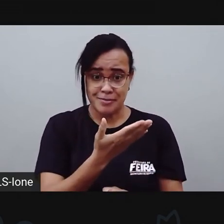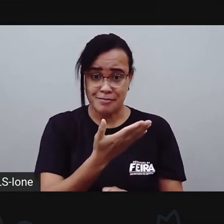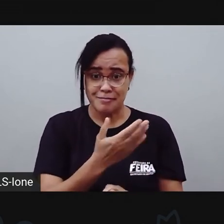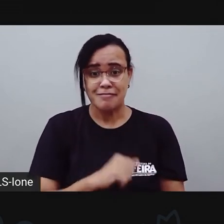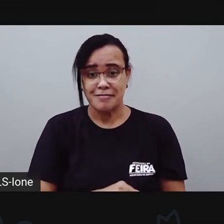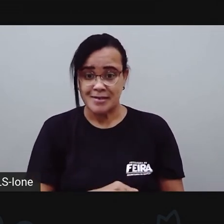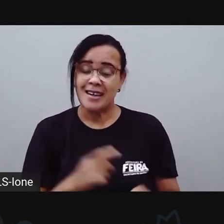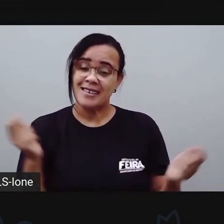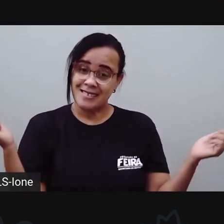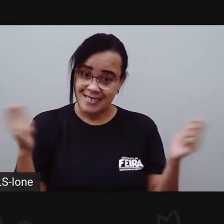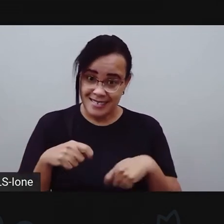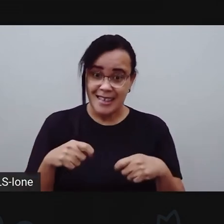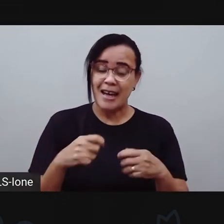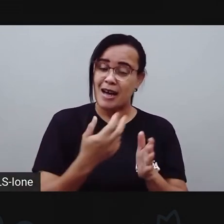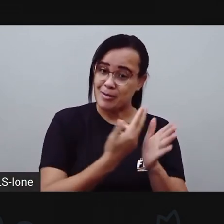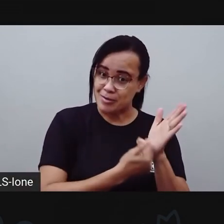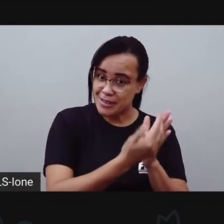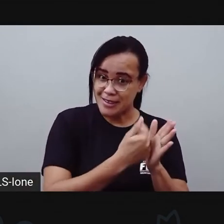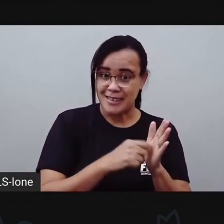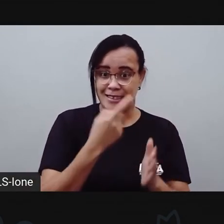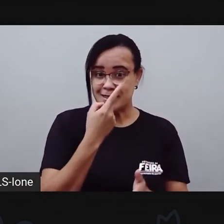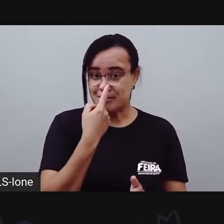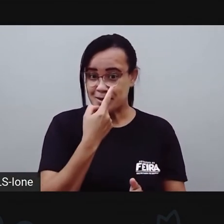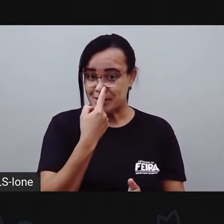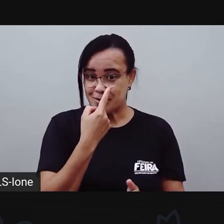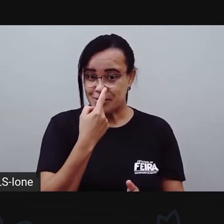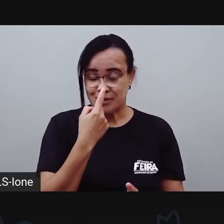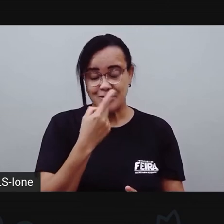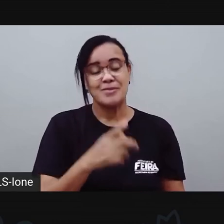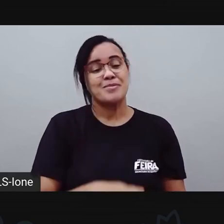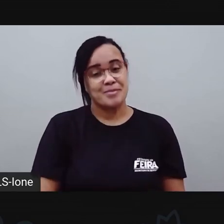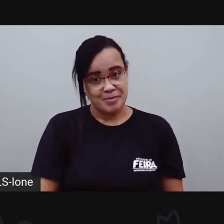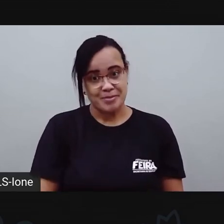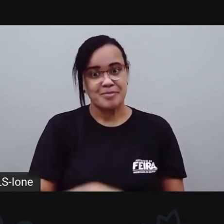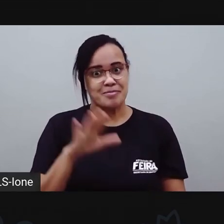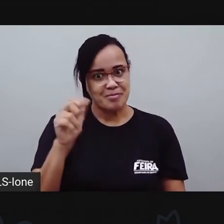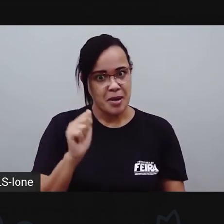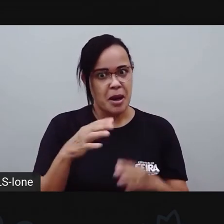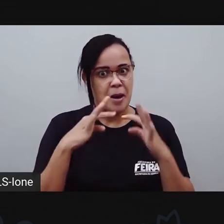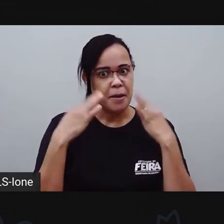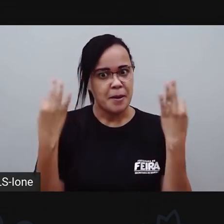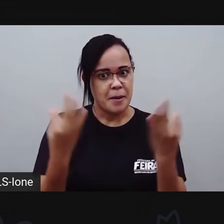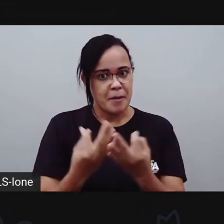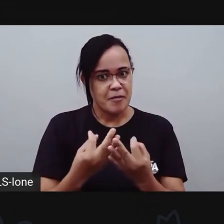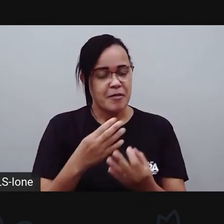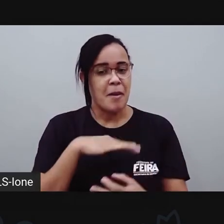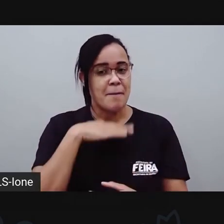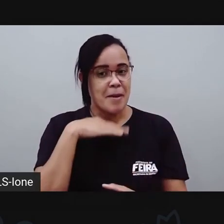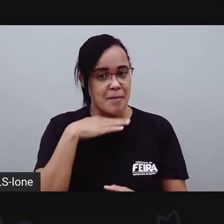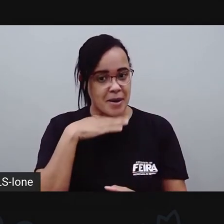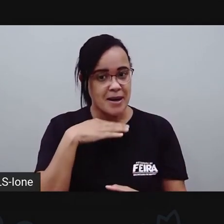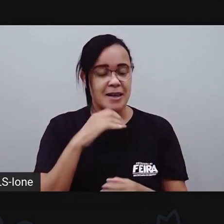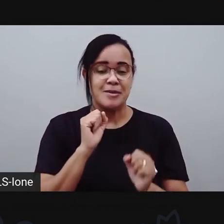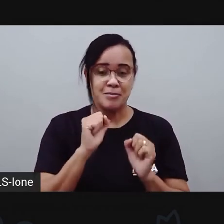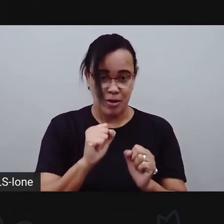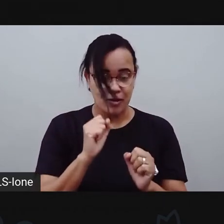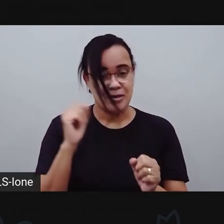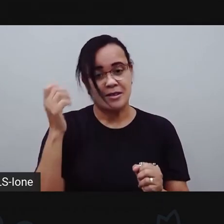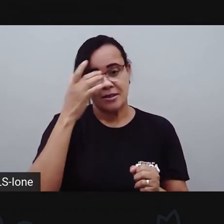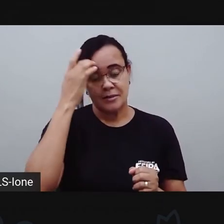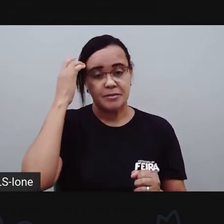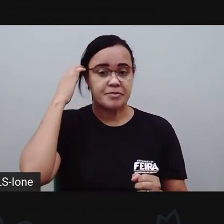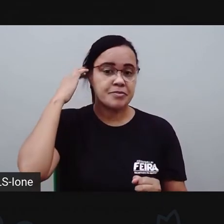molde para o seu biscoito. Então, basta, pede a mamãe aí, né? Para o fermento não ficar destampado. Pode ser um fermento que já